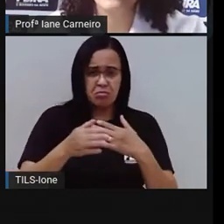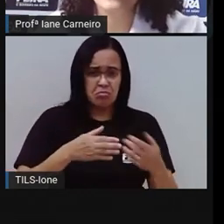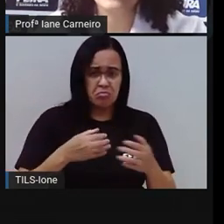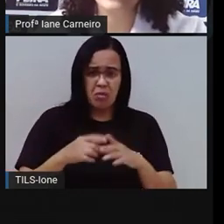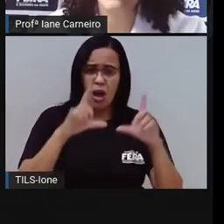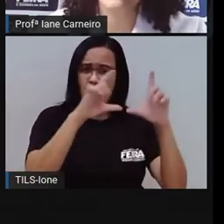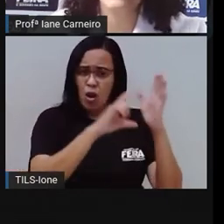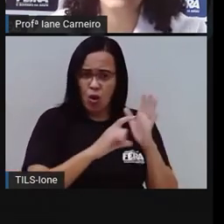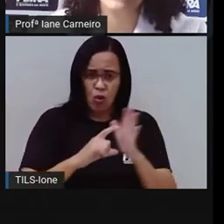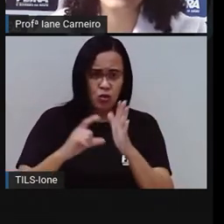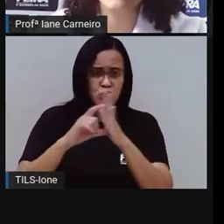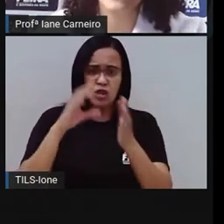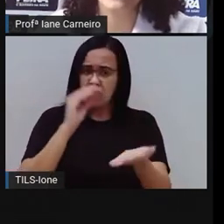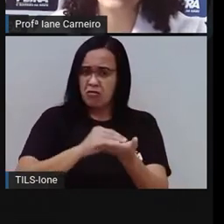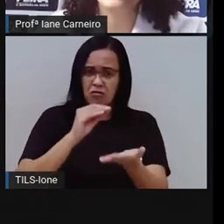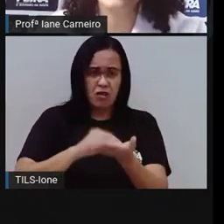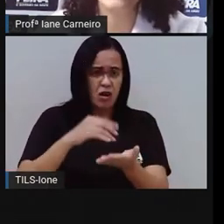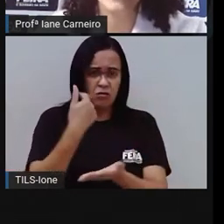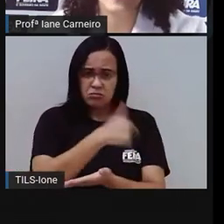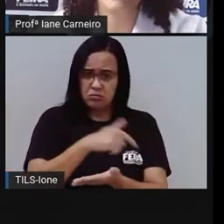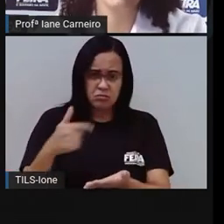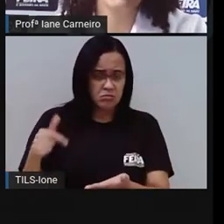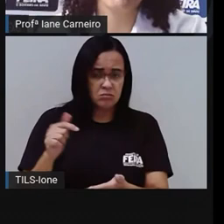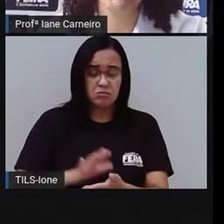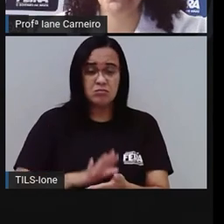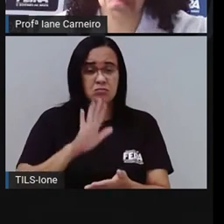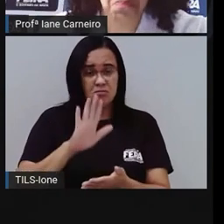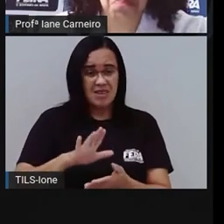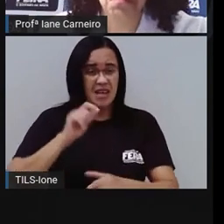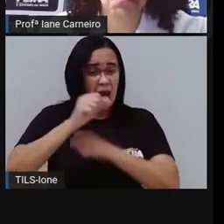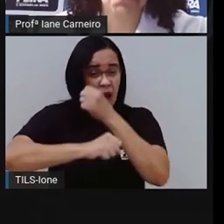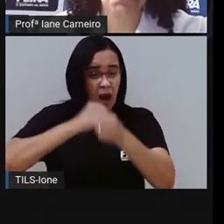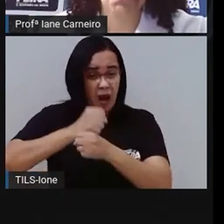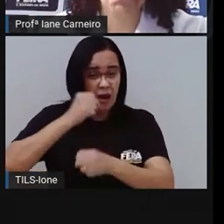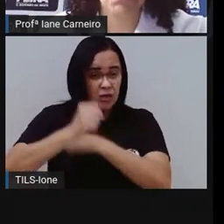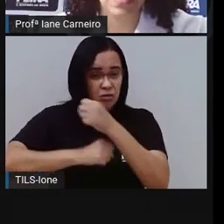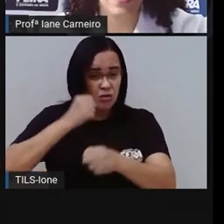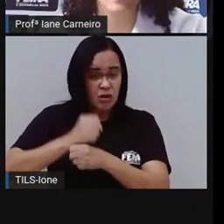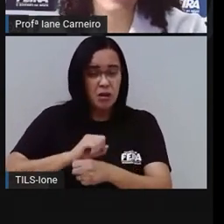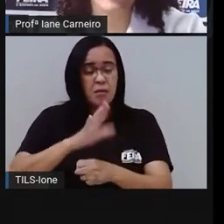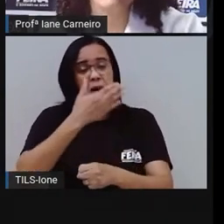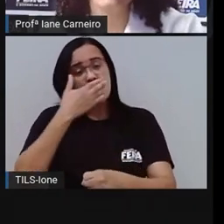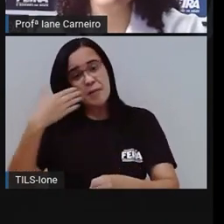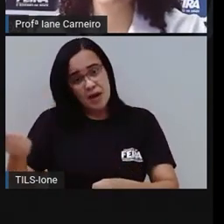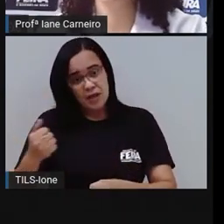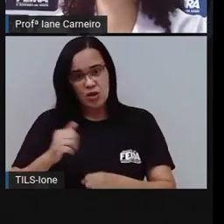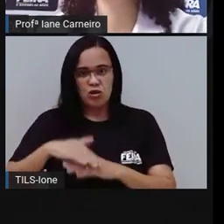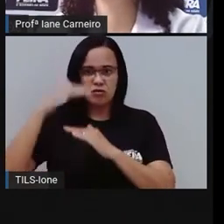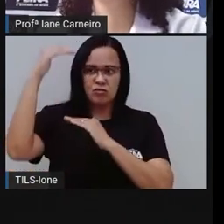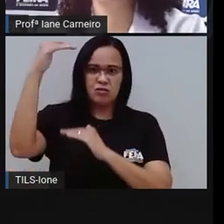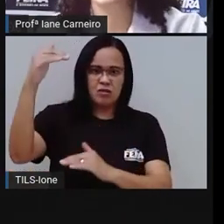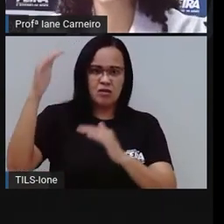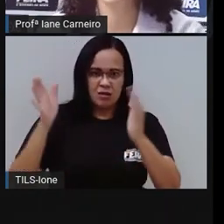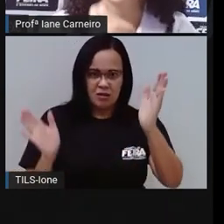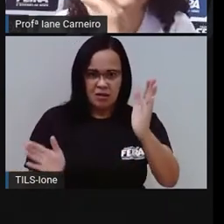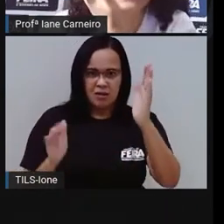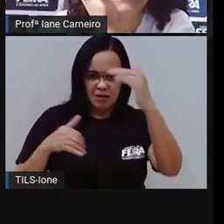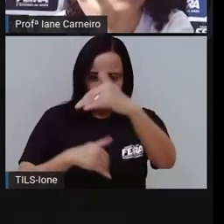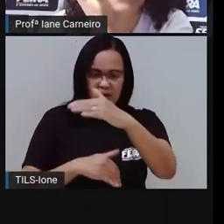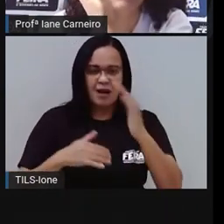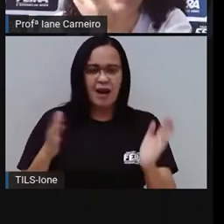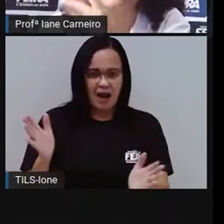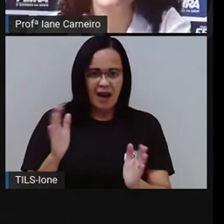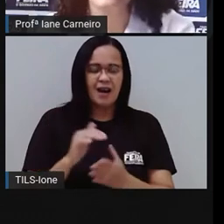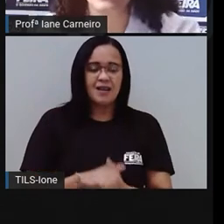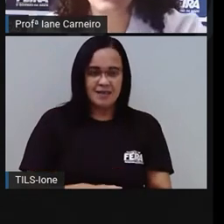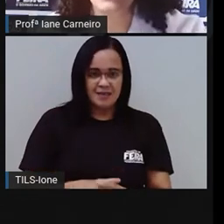milênios. Seu uso. Mas é melhor se for alta. É a caixa? Hum, interessante. Esse é